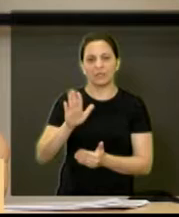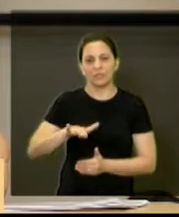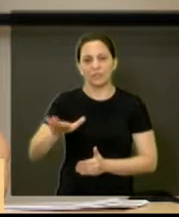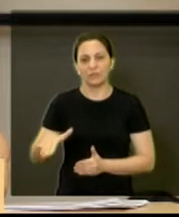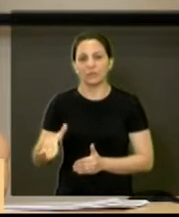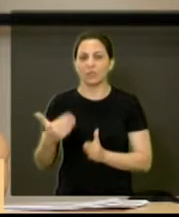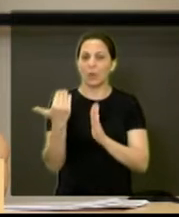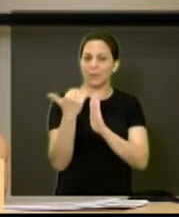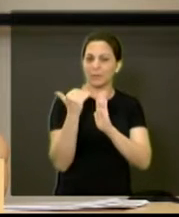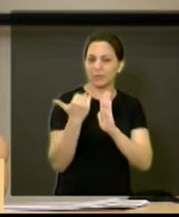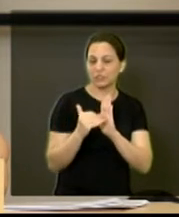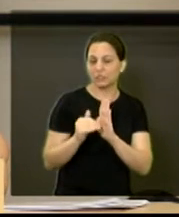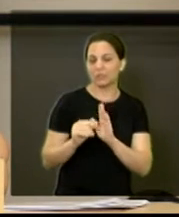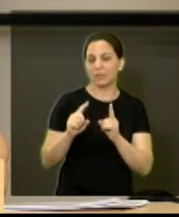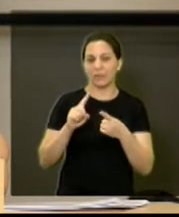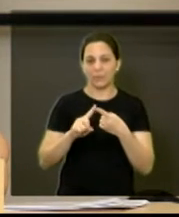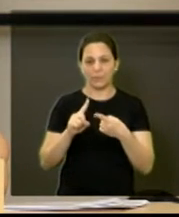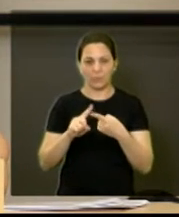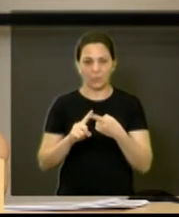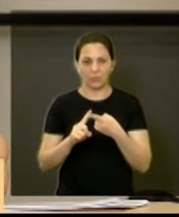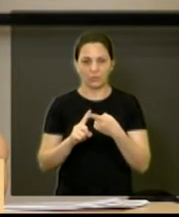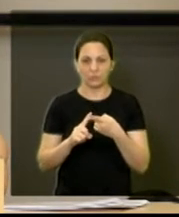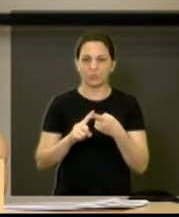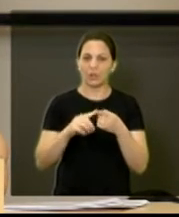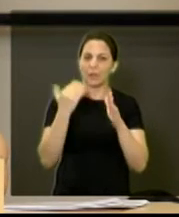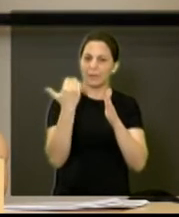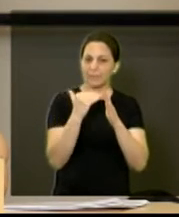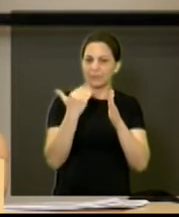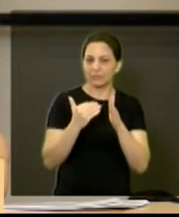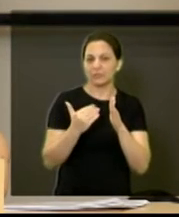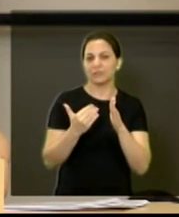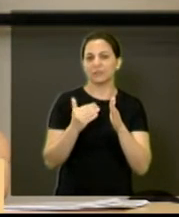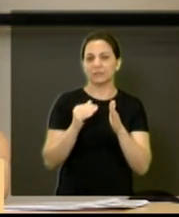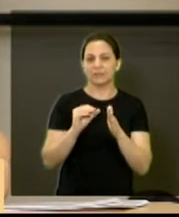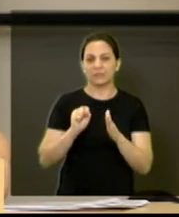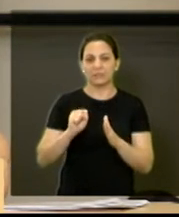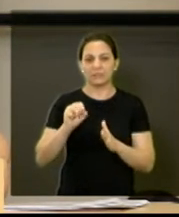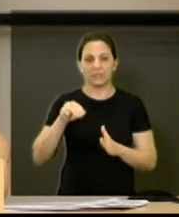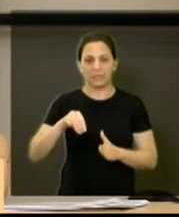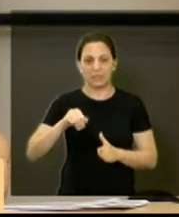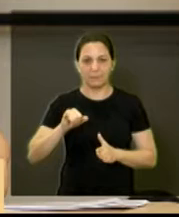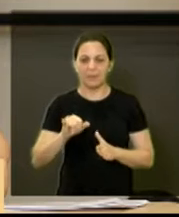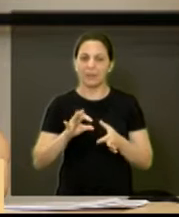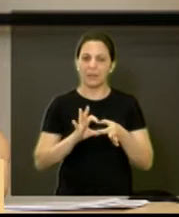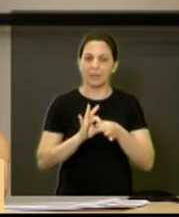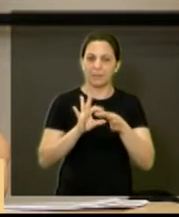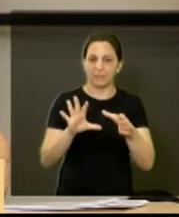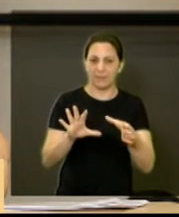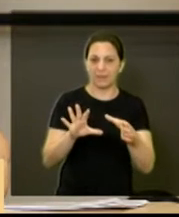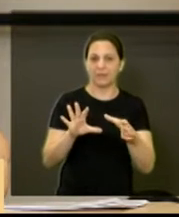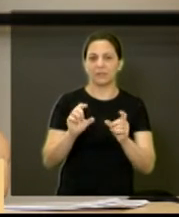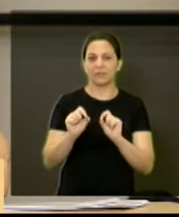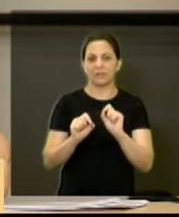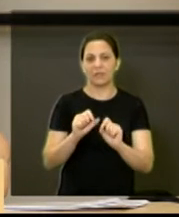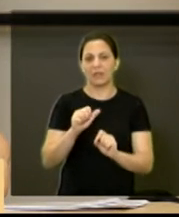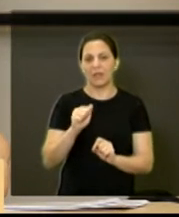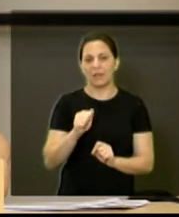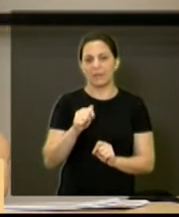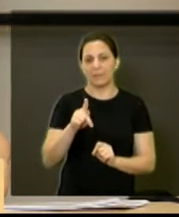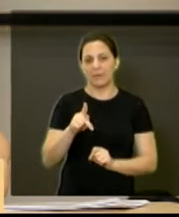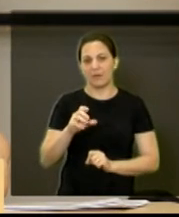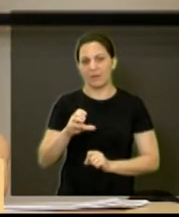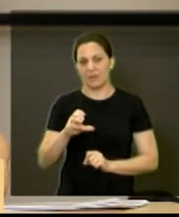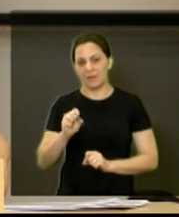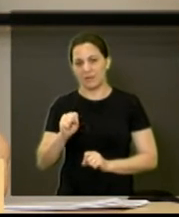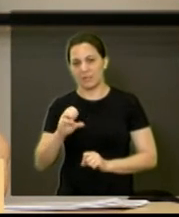de medidas ou medidas, que são as medidas semiabertas, liberdade assistida e a PSC, que é